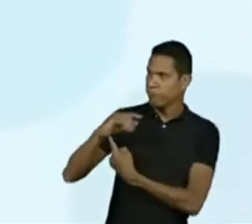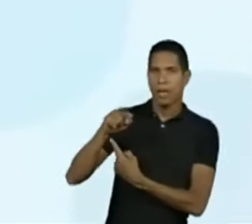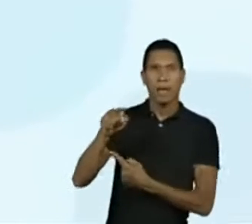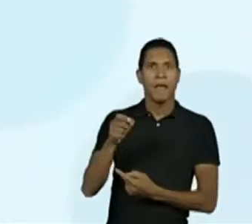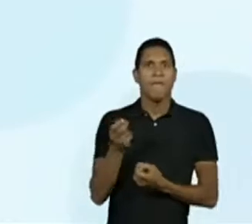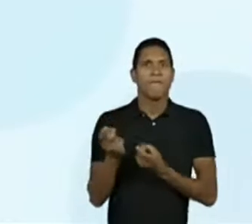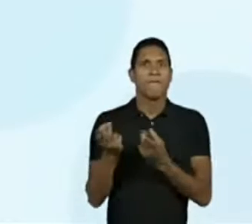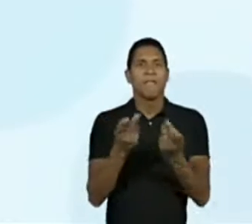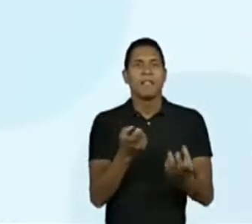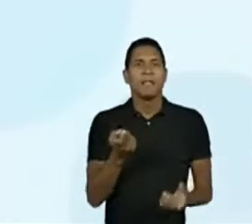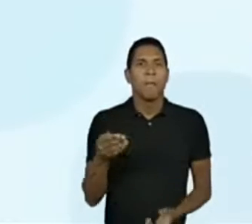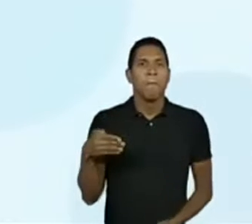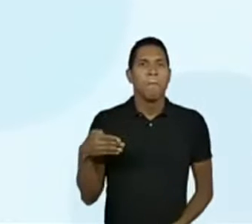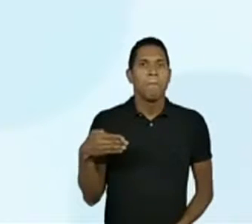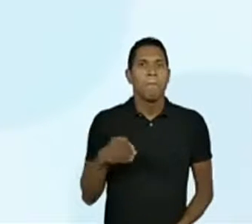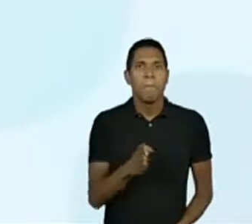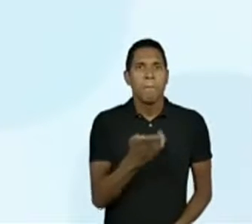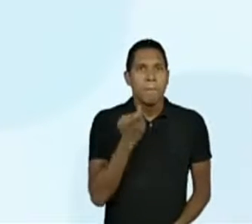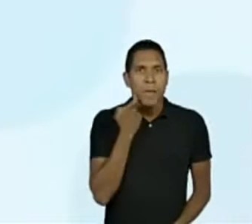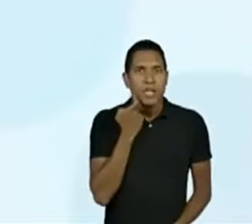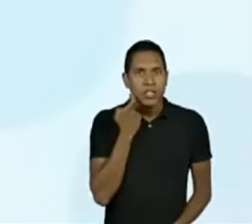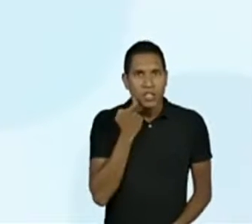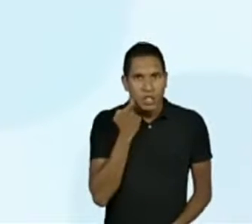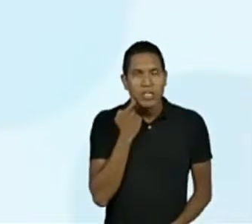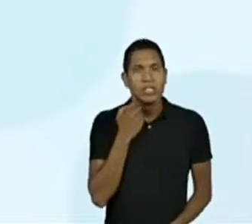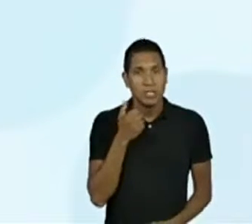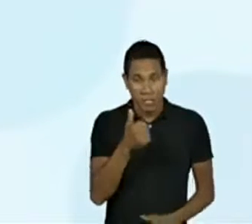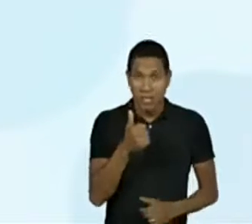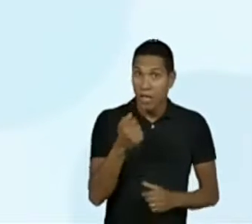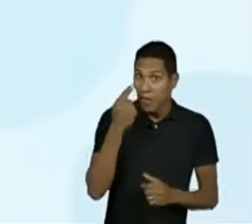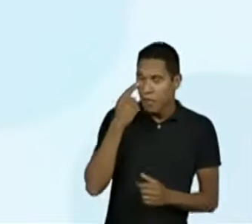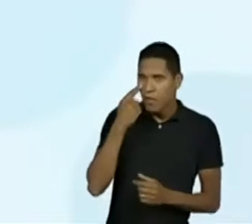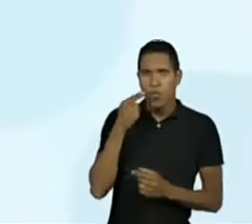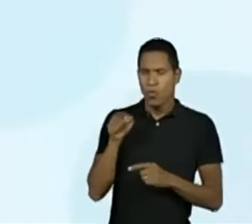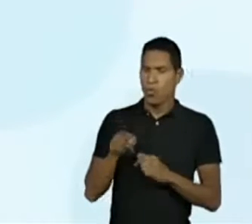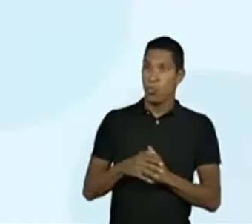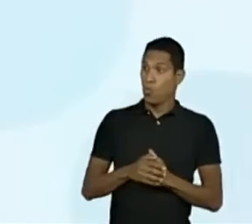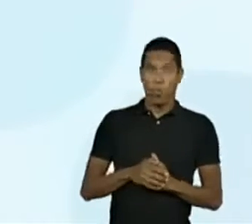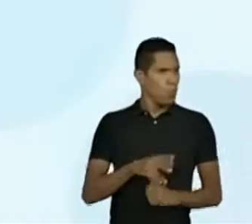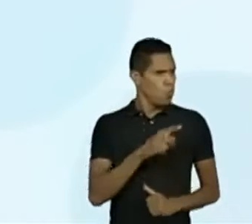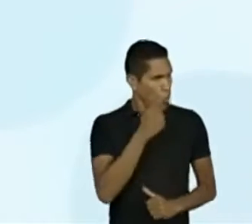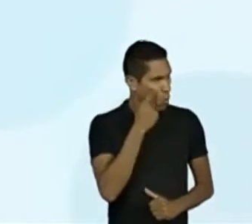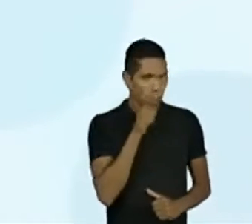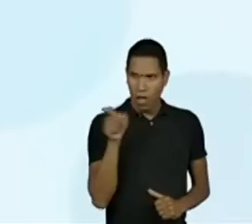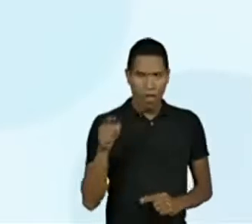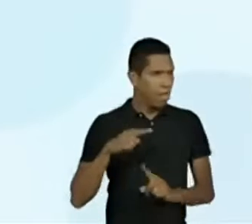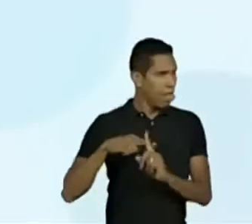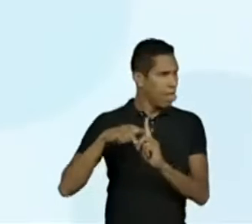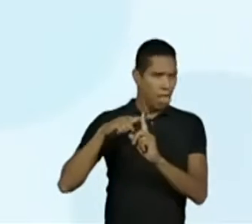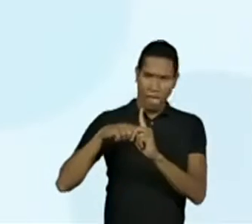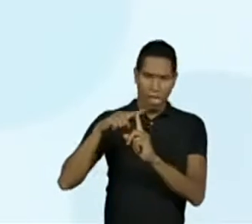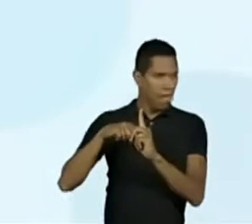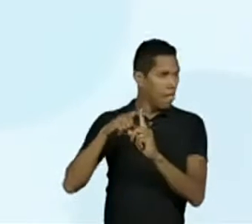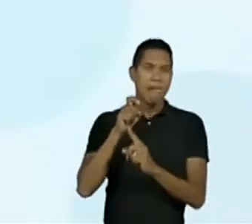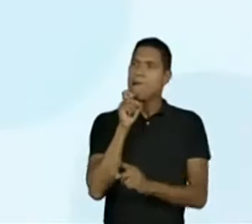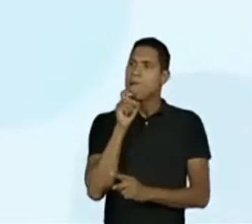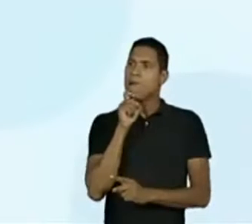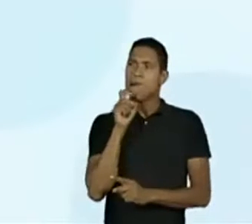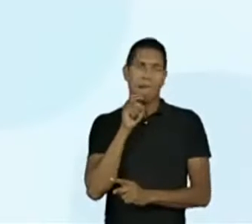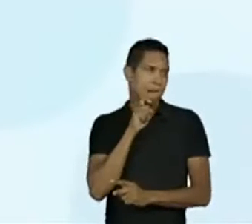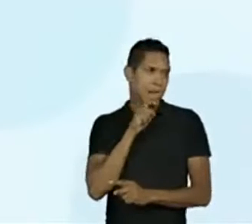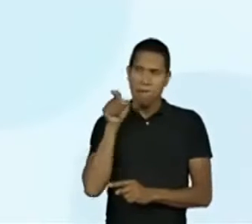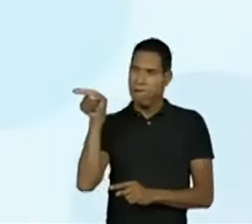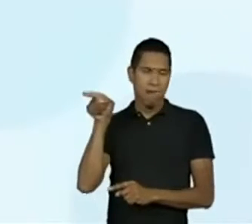avô de Caio comentou sobre a importância do controle de temperatura nas geladeiras, para que haja a